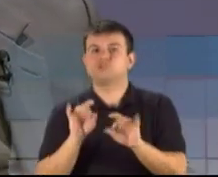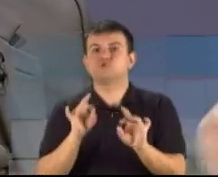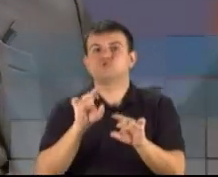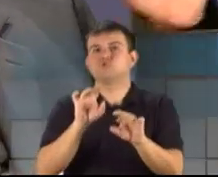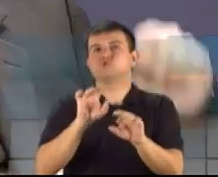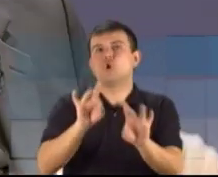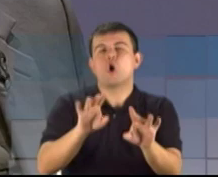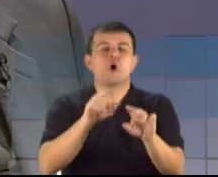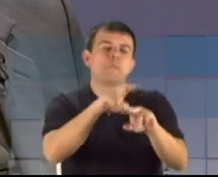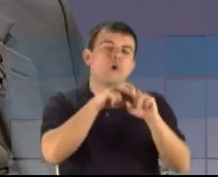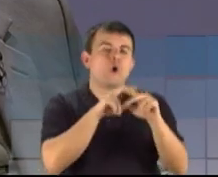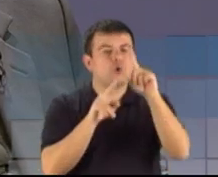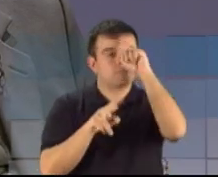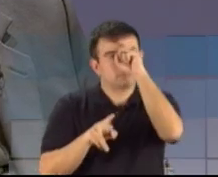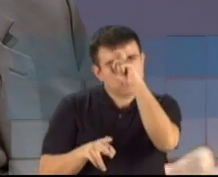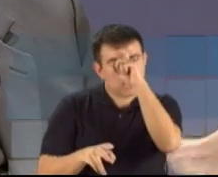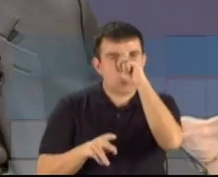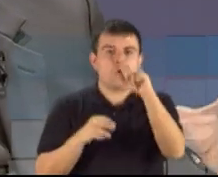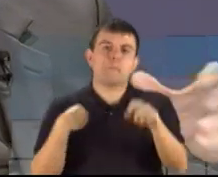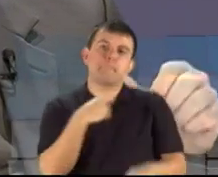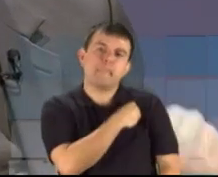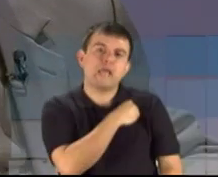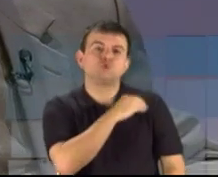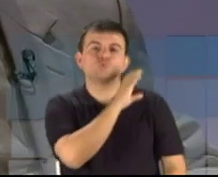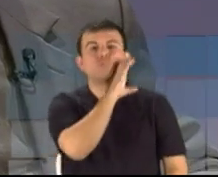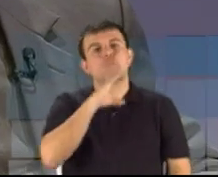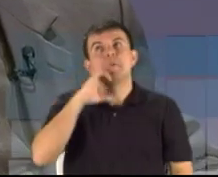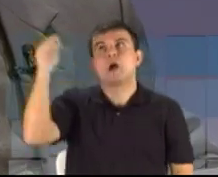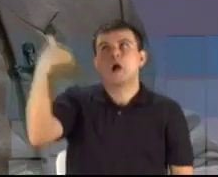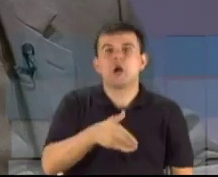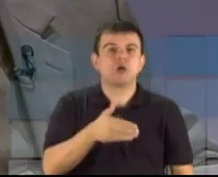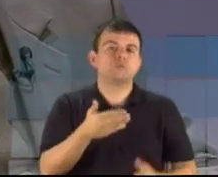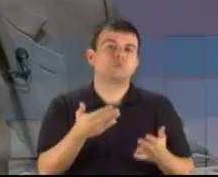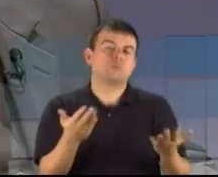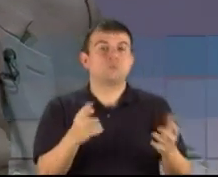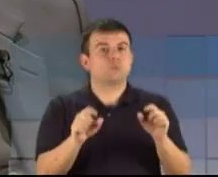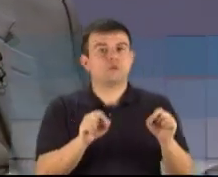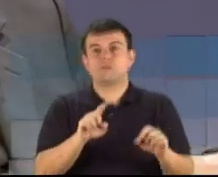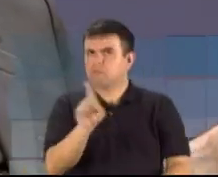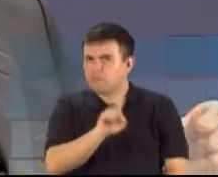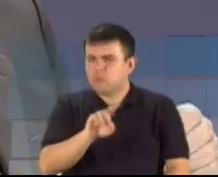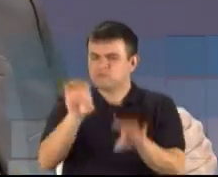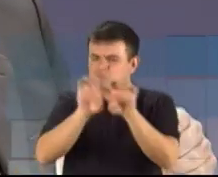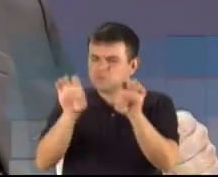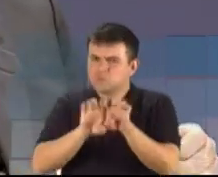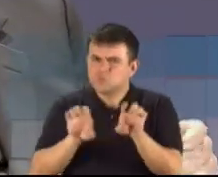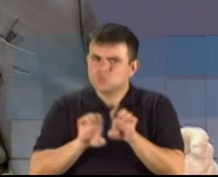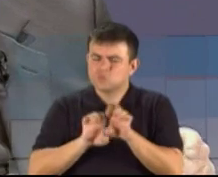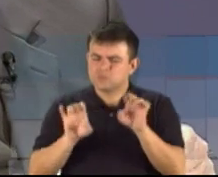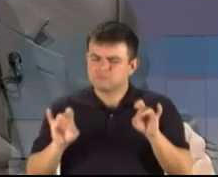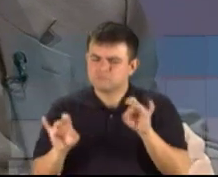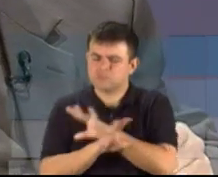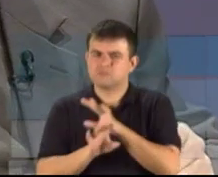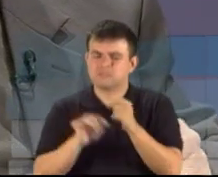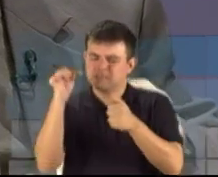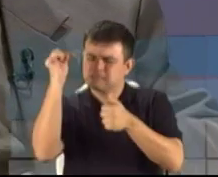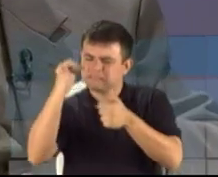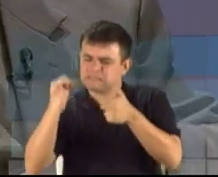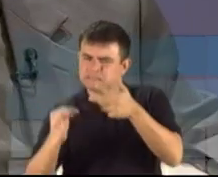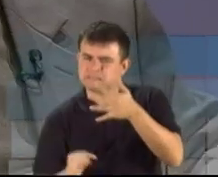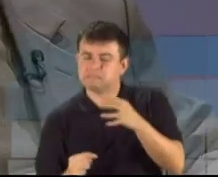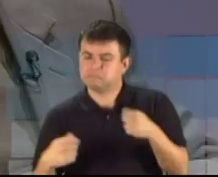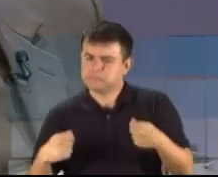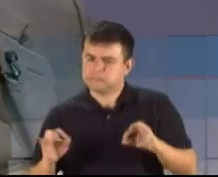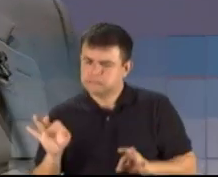o hospital ou o médico cubano. É uma infraestrutura que tem que se montar em torno da saúde pública do Estado do Rio Grande do Sul,